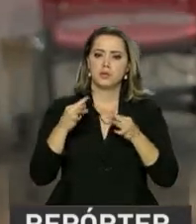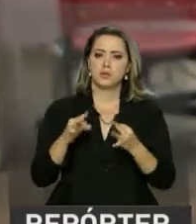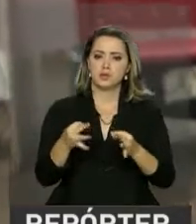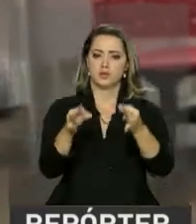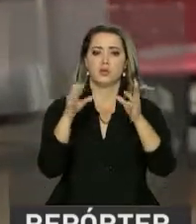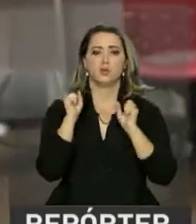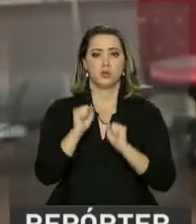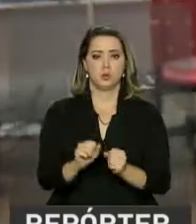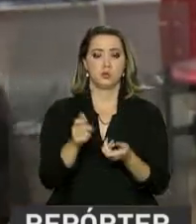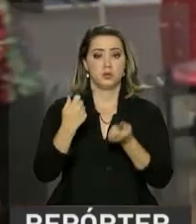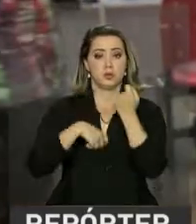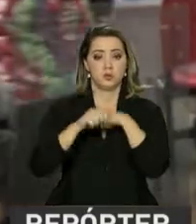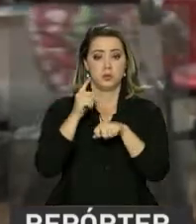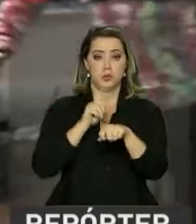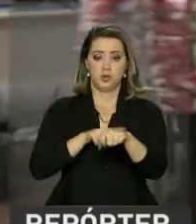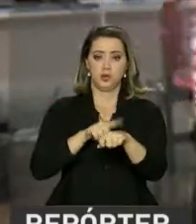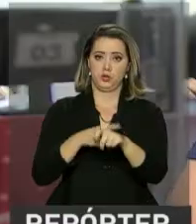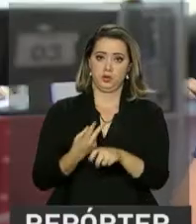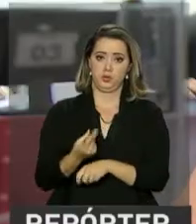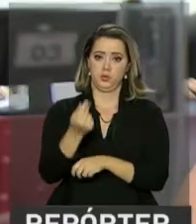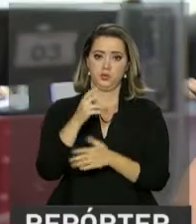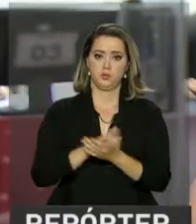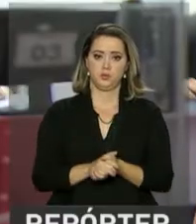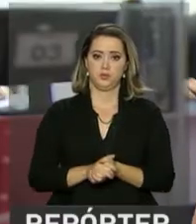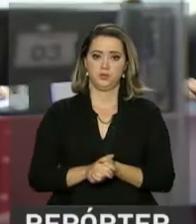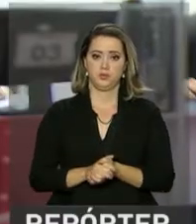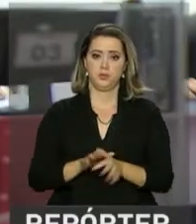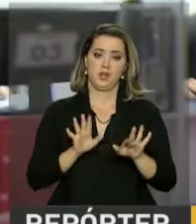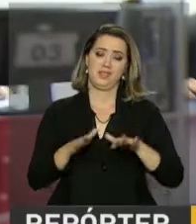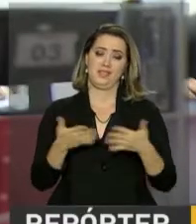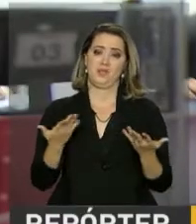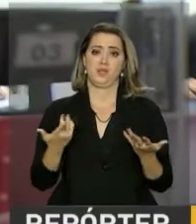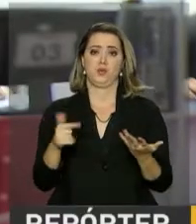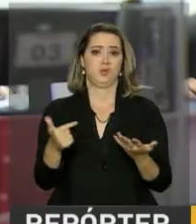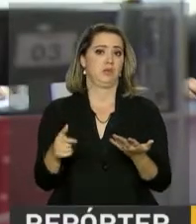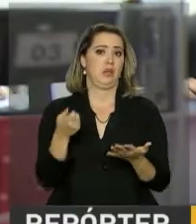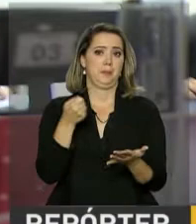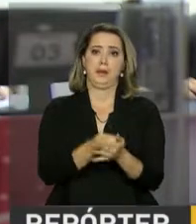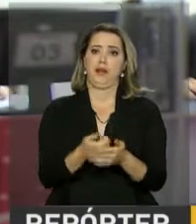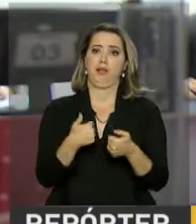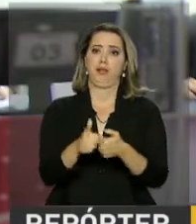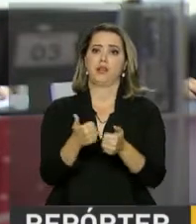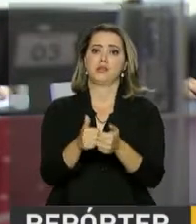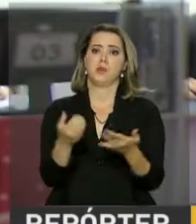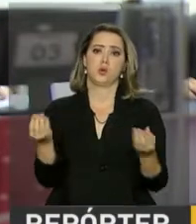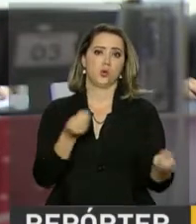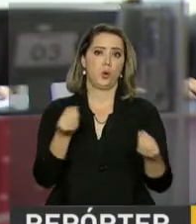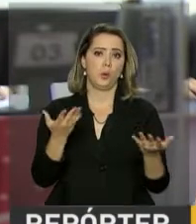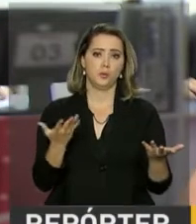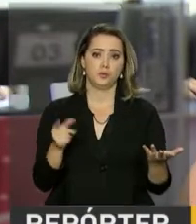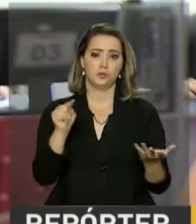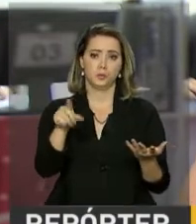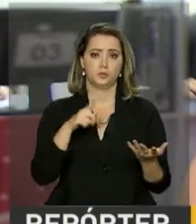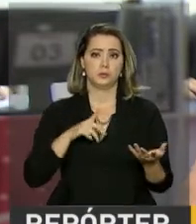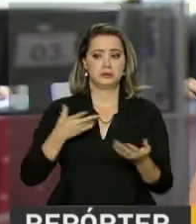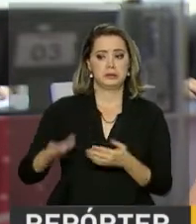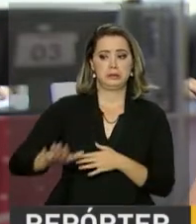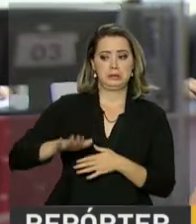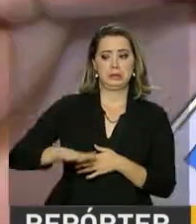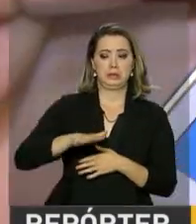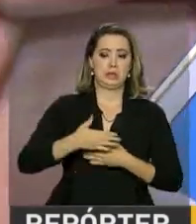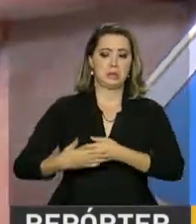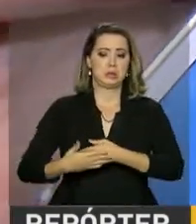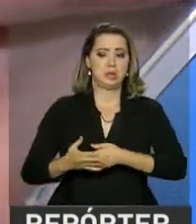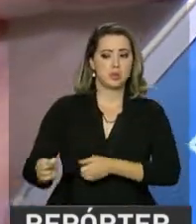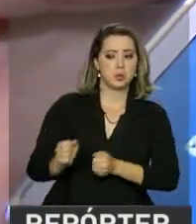possibilitar economia de tempo e dinheiro. Às vezes não tem nenhum dinheiro para pagar ônibus, trazer uma criança de